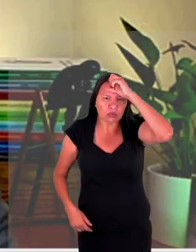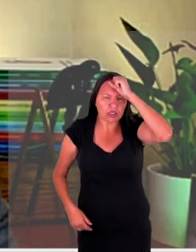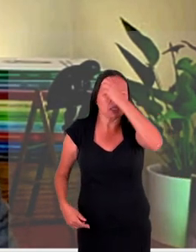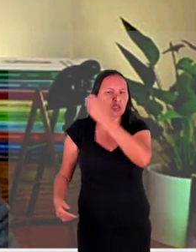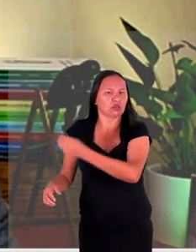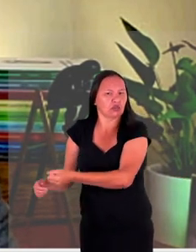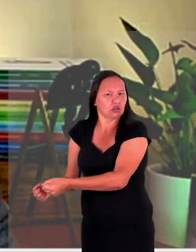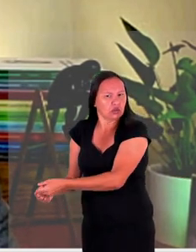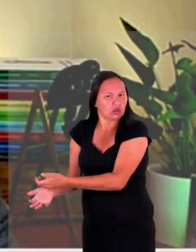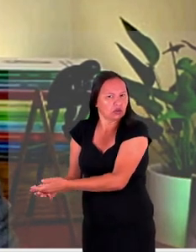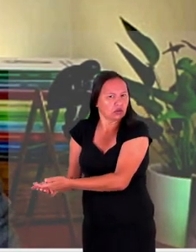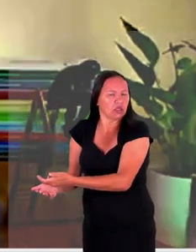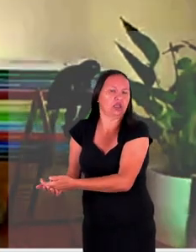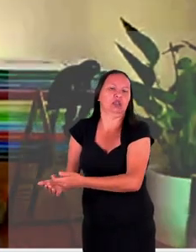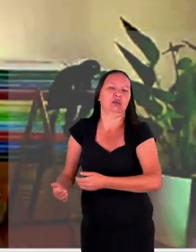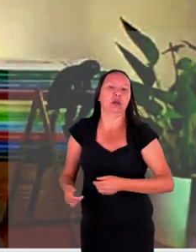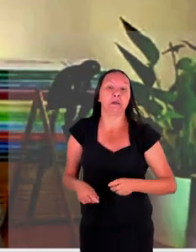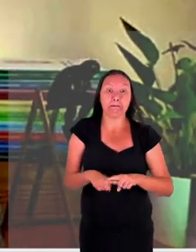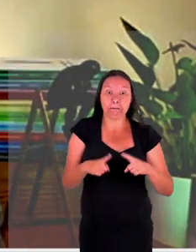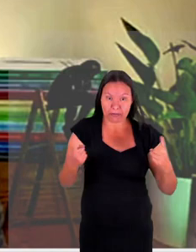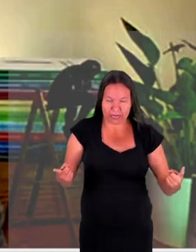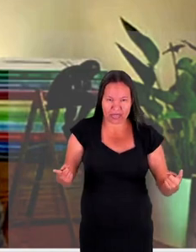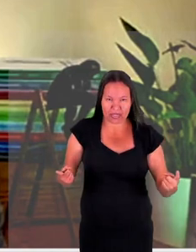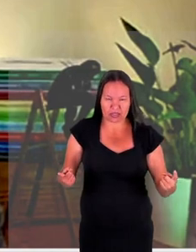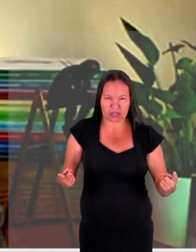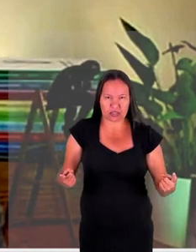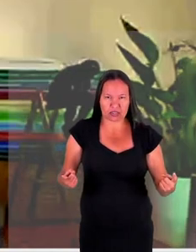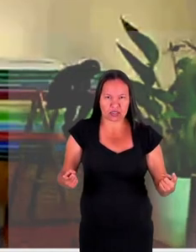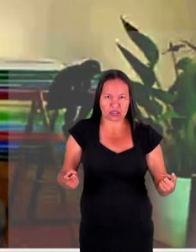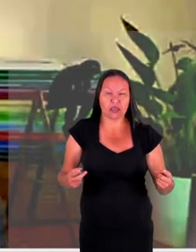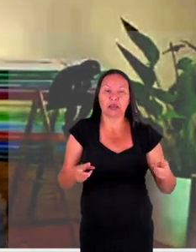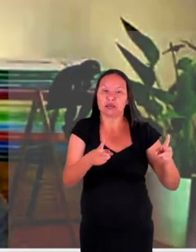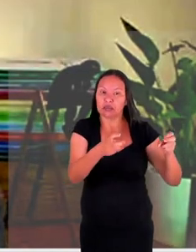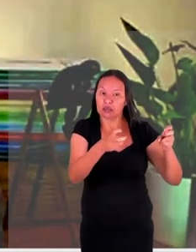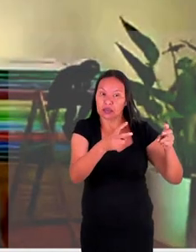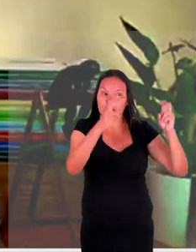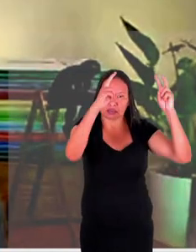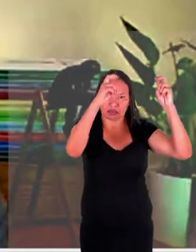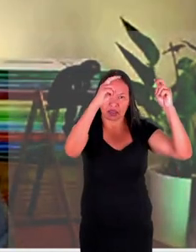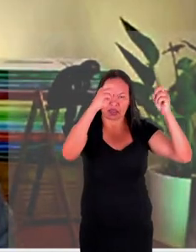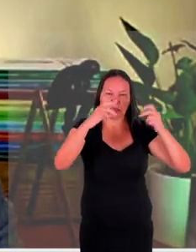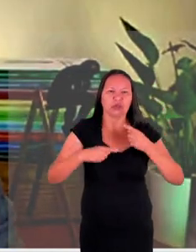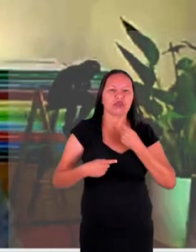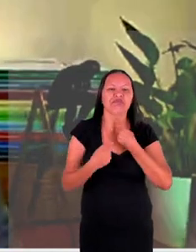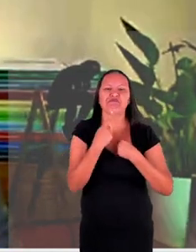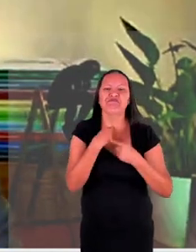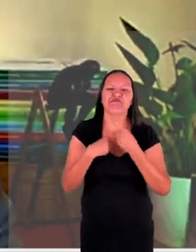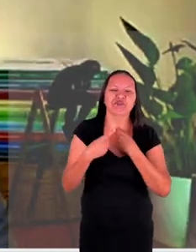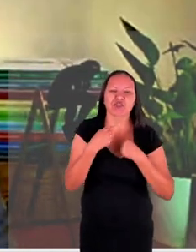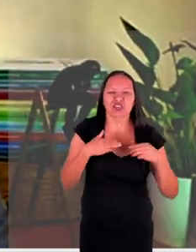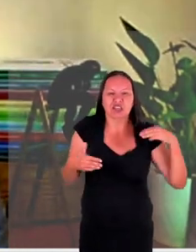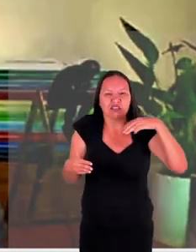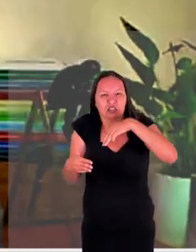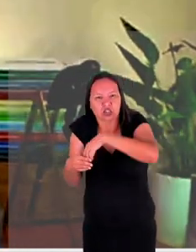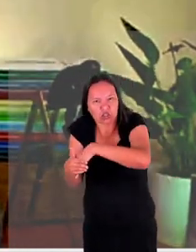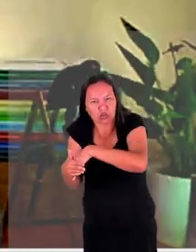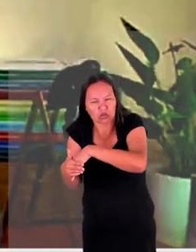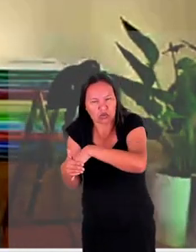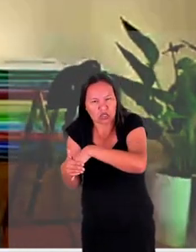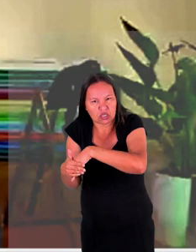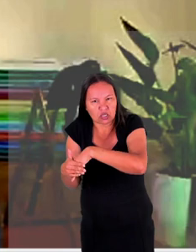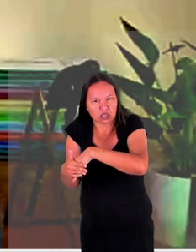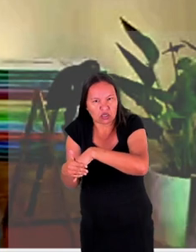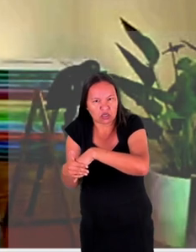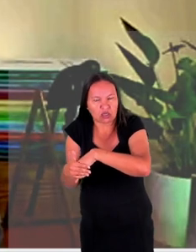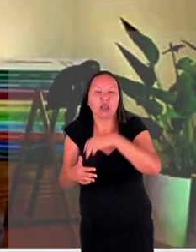capacidade técnica dela ou se mesmo não tiver uma específica com a sua vontade de se inserir e essa vontade vai ser